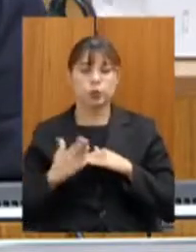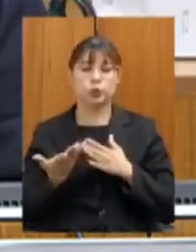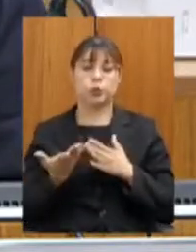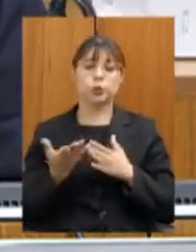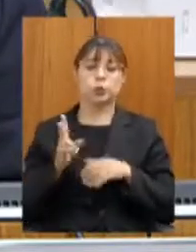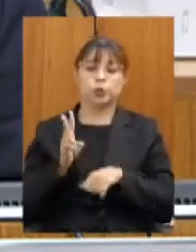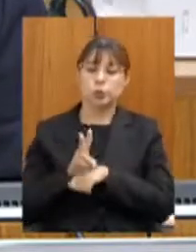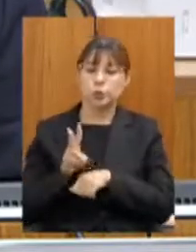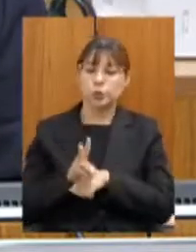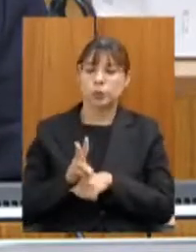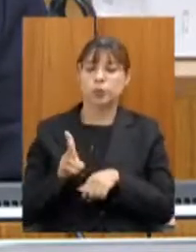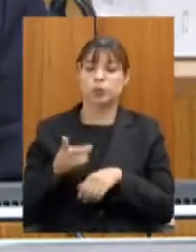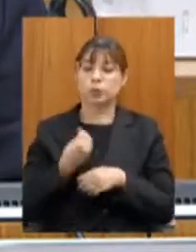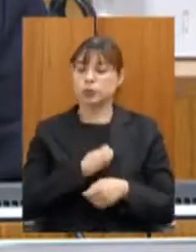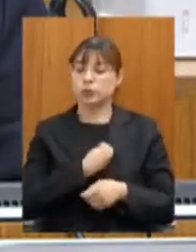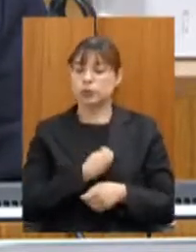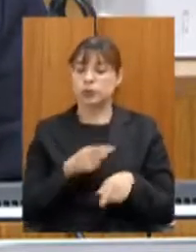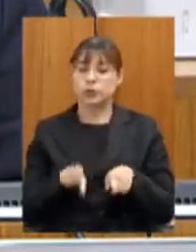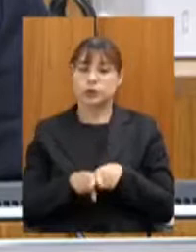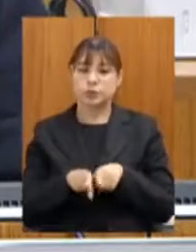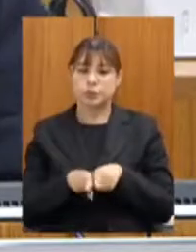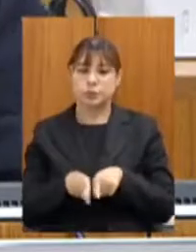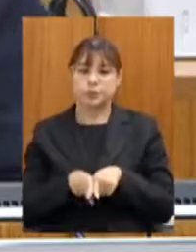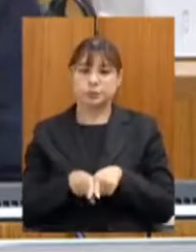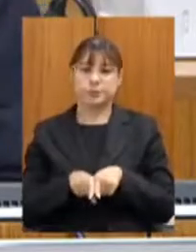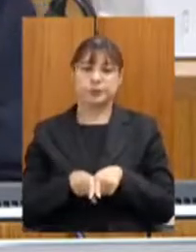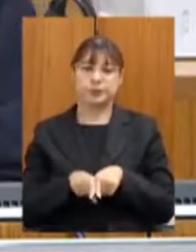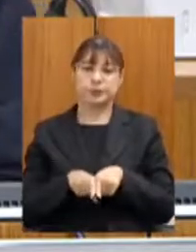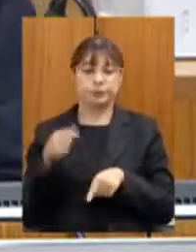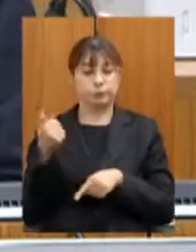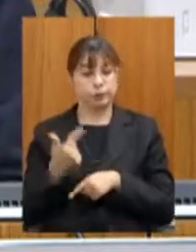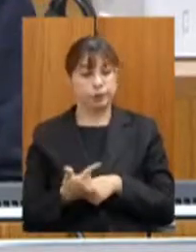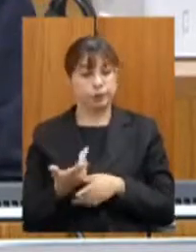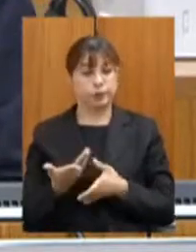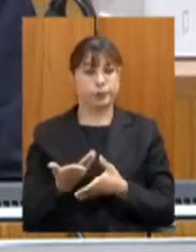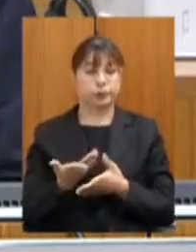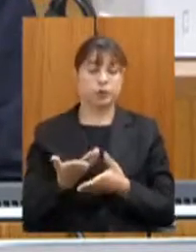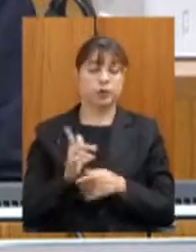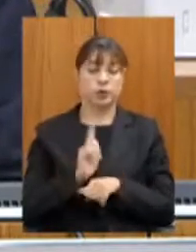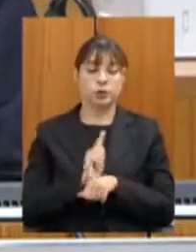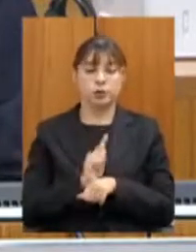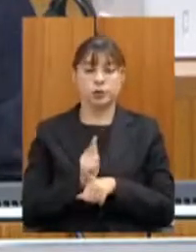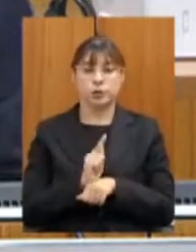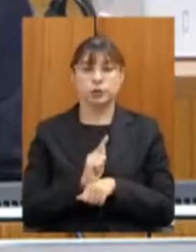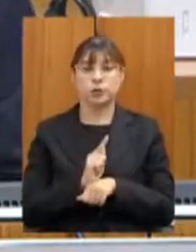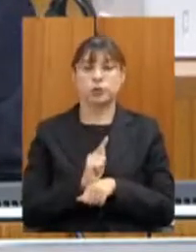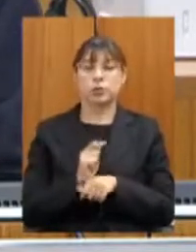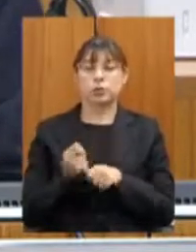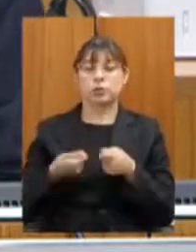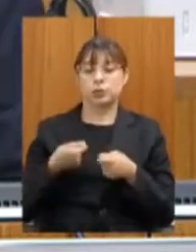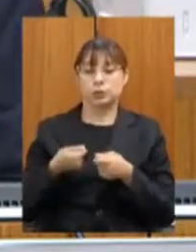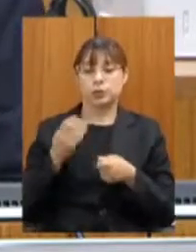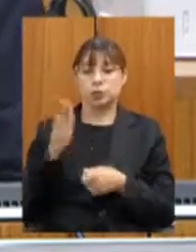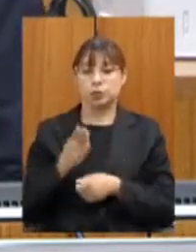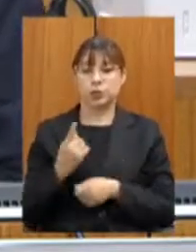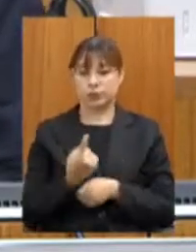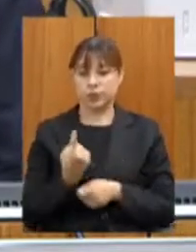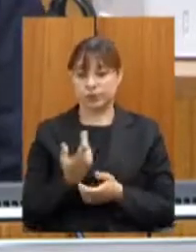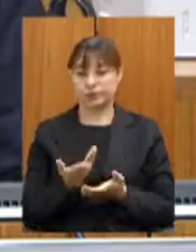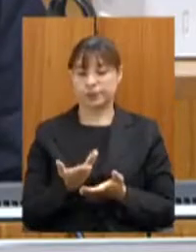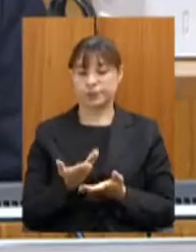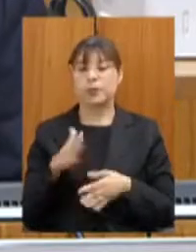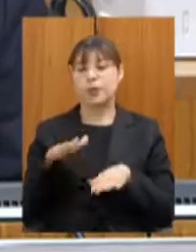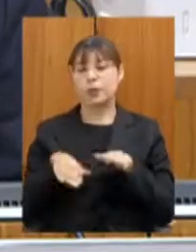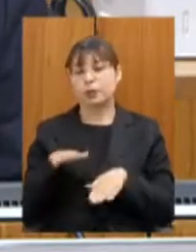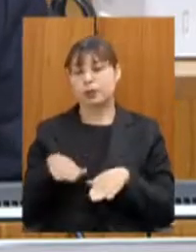proteção à vida, do que a gestão administrada diretamente. A gente sabe, por